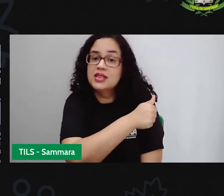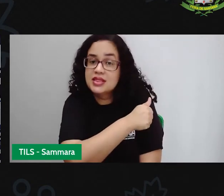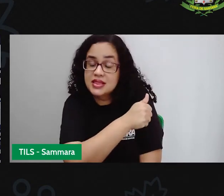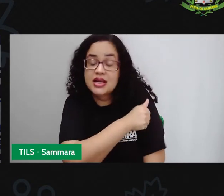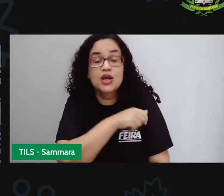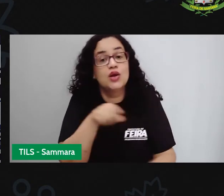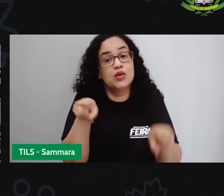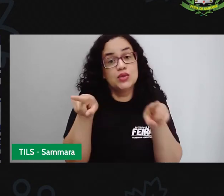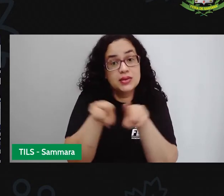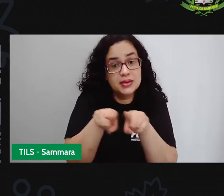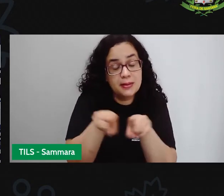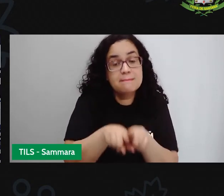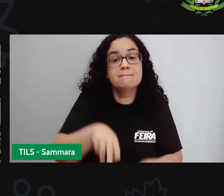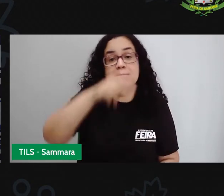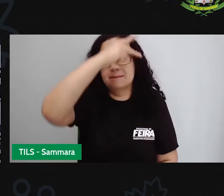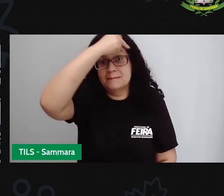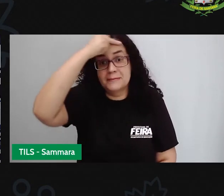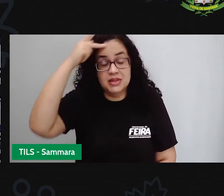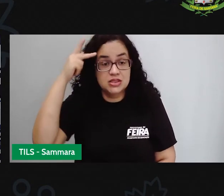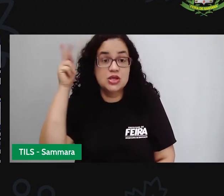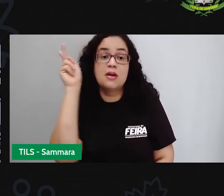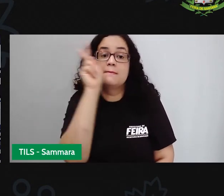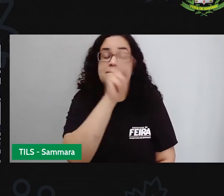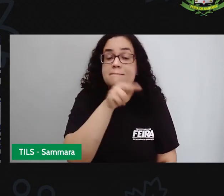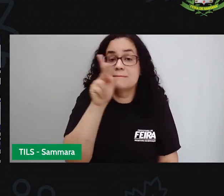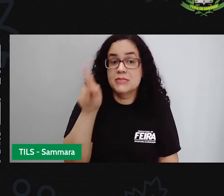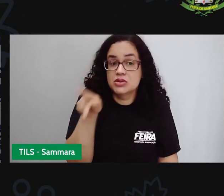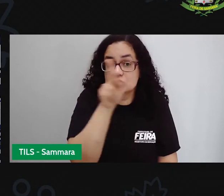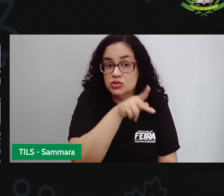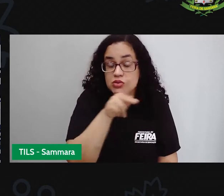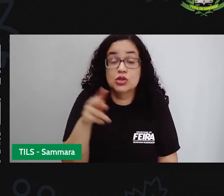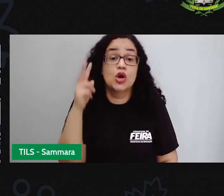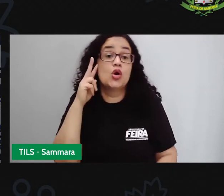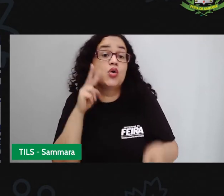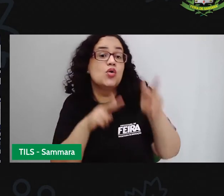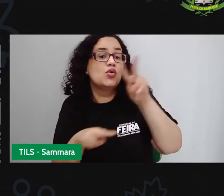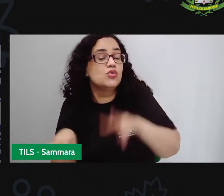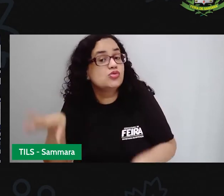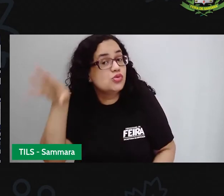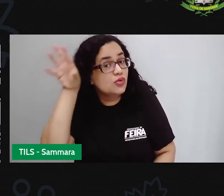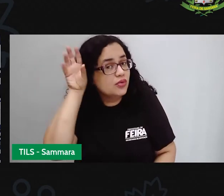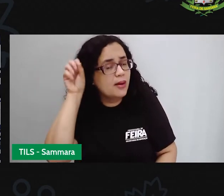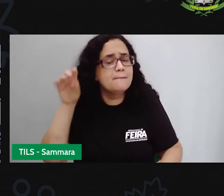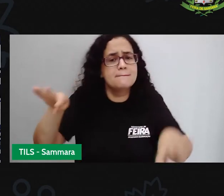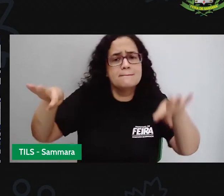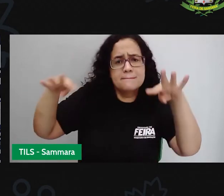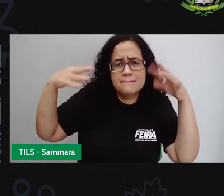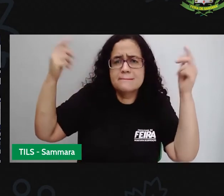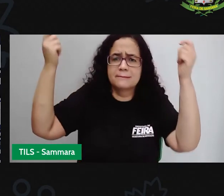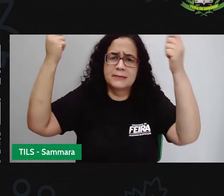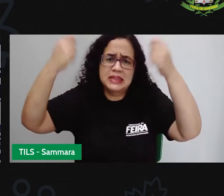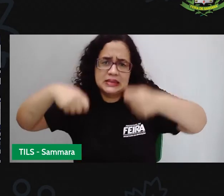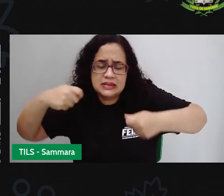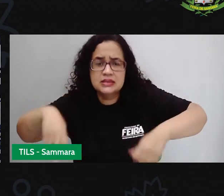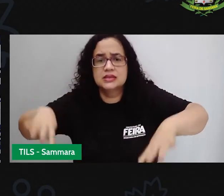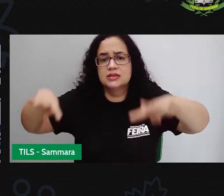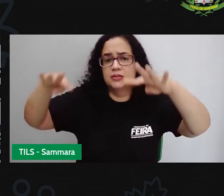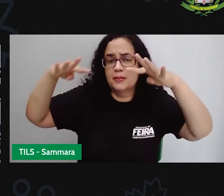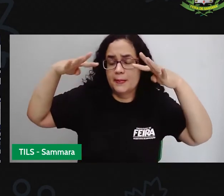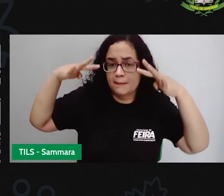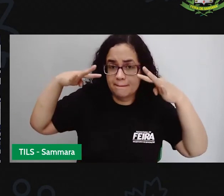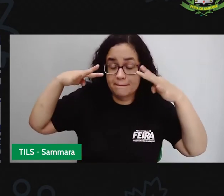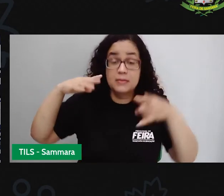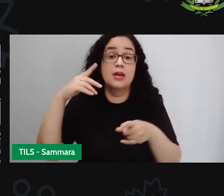também enquanto pessoa, né? A Pró vai falar de algo aí em que os olhos e os ouvidos precisam estar mais atentos ainda,